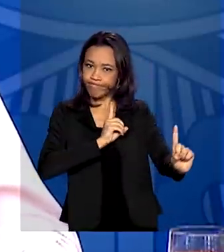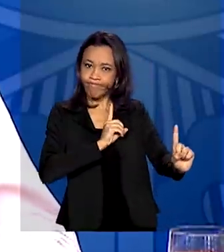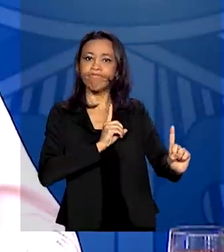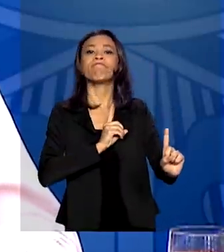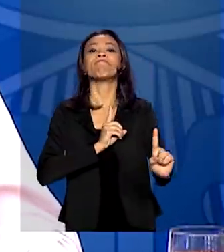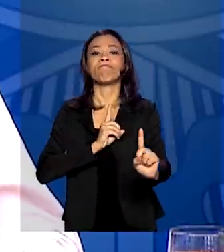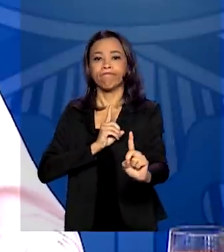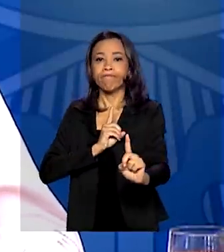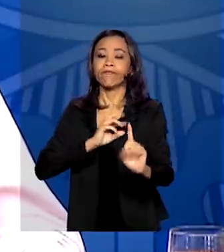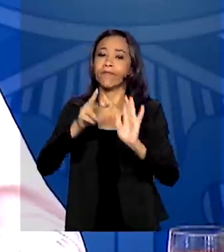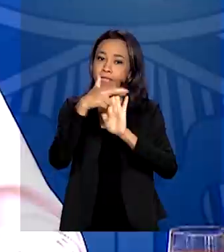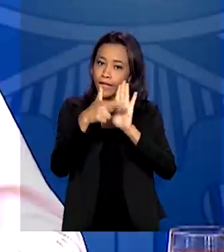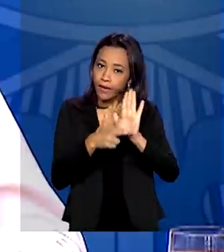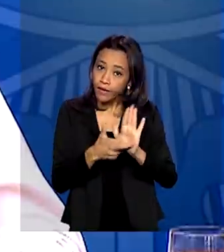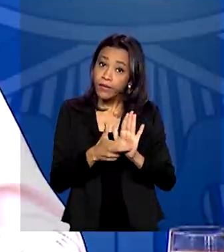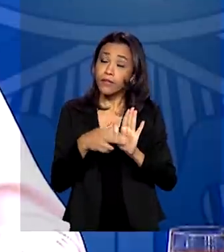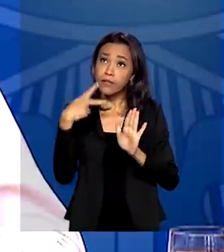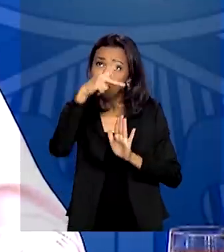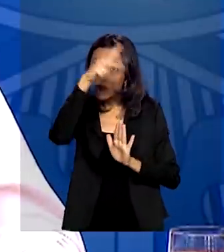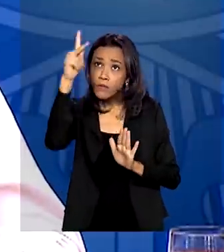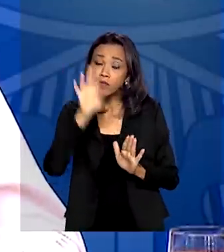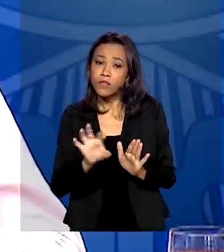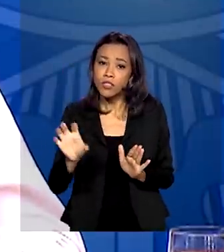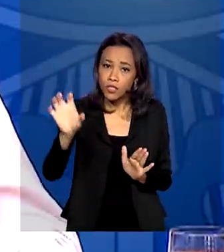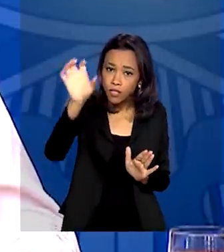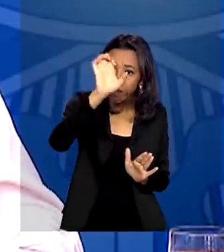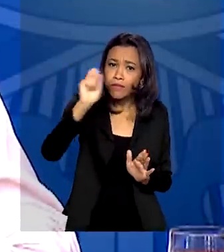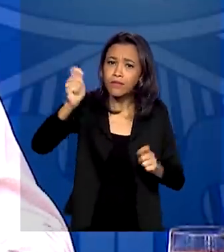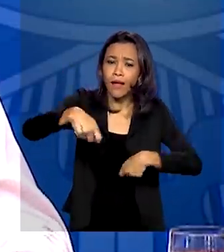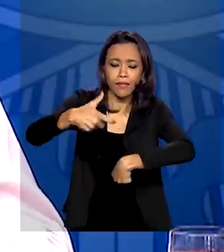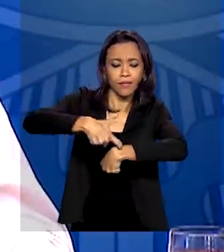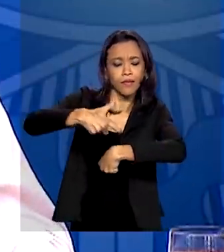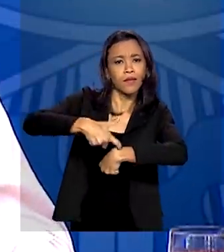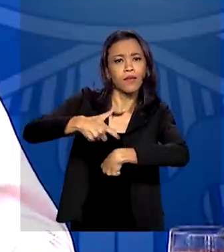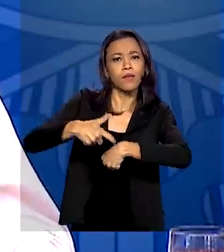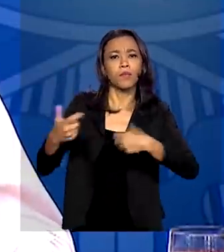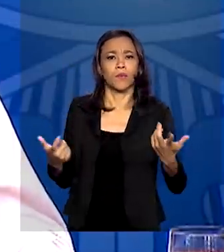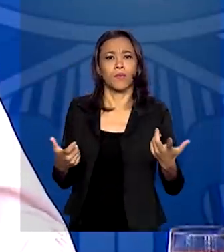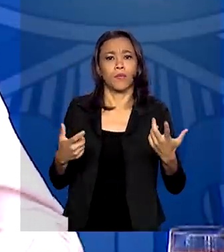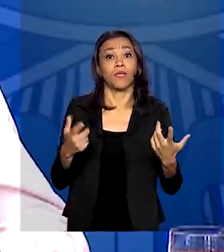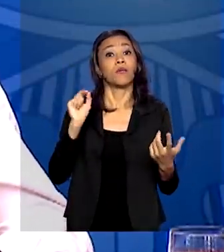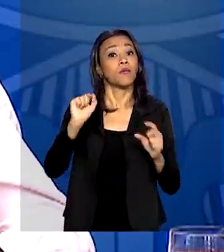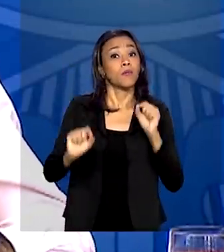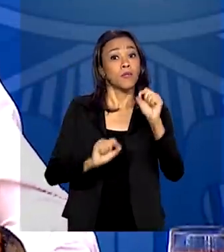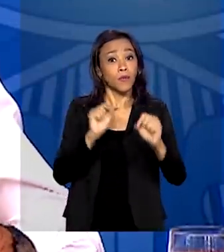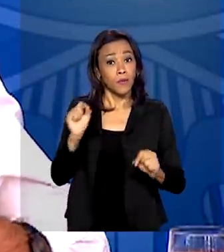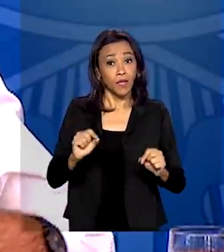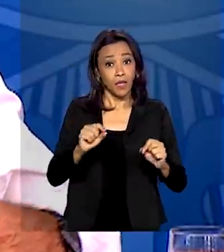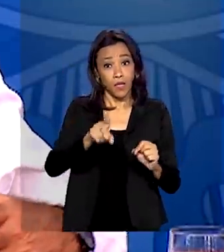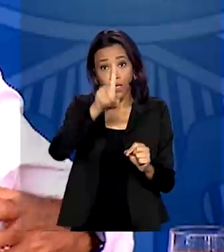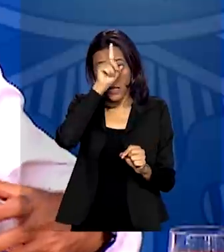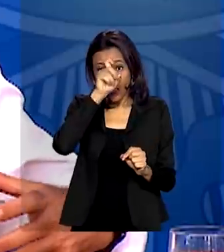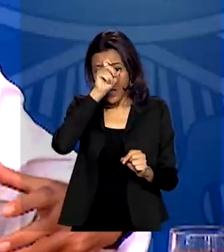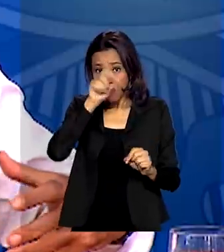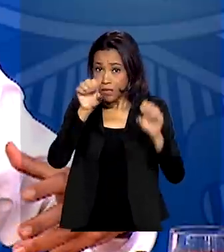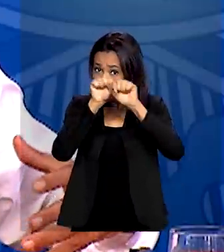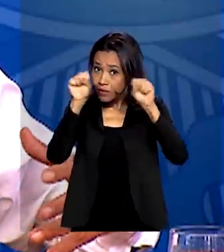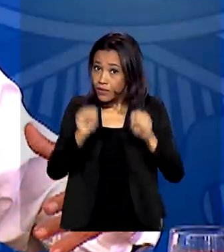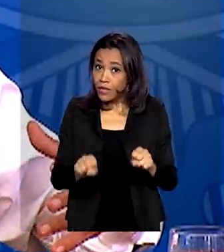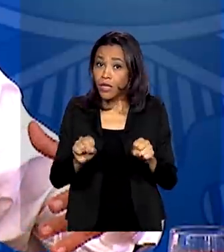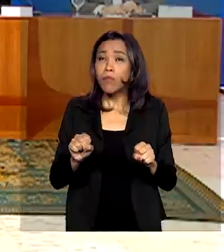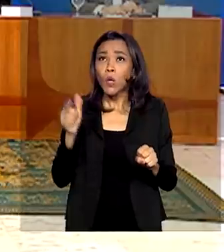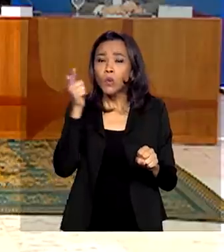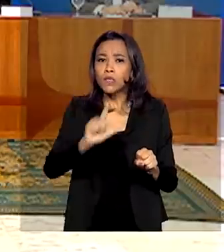possa, nas regras que estão nos estados, dar tempo para que o sistema se consolide na sua